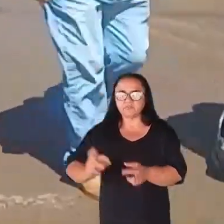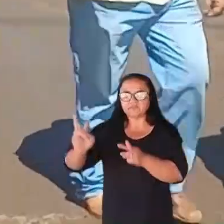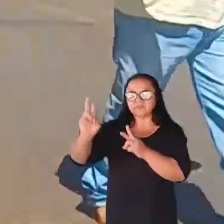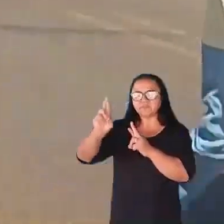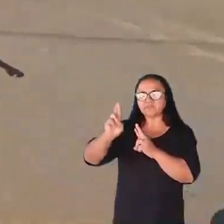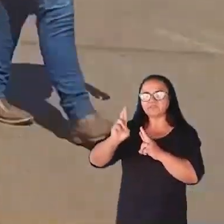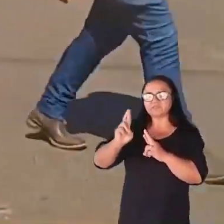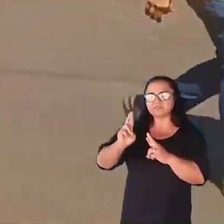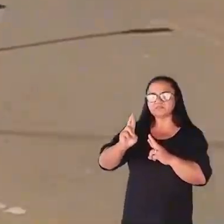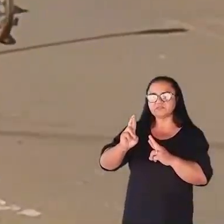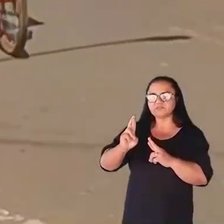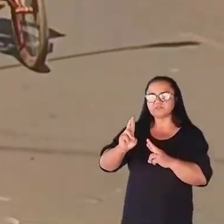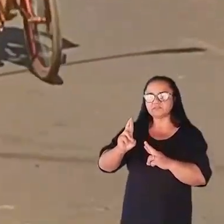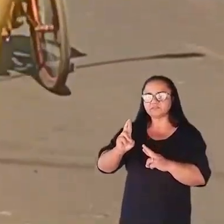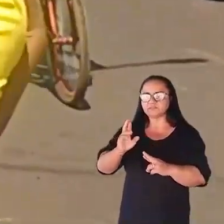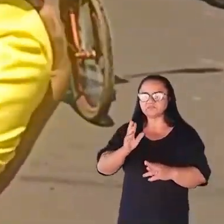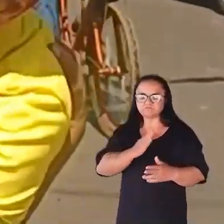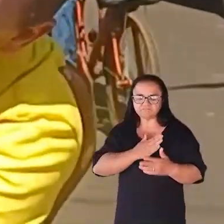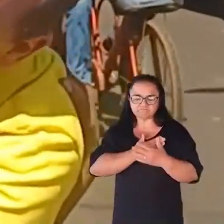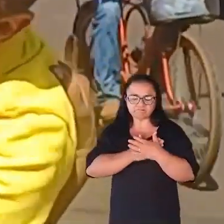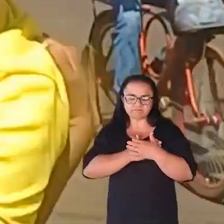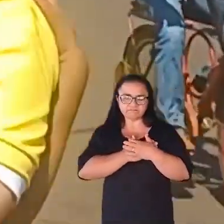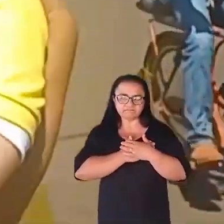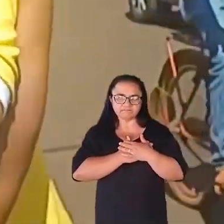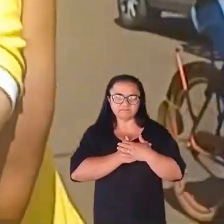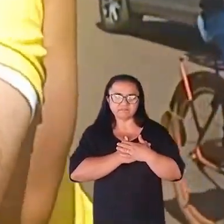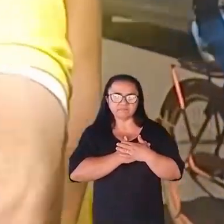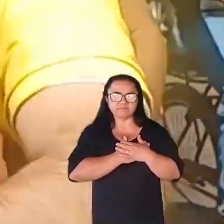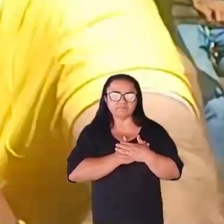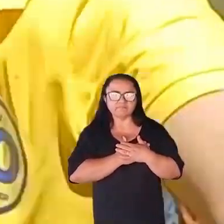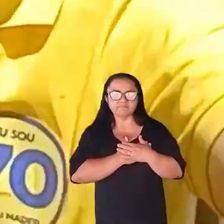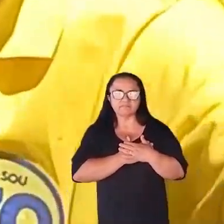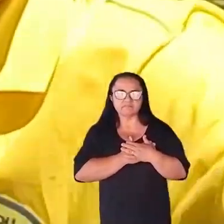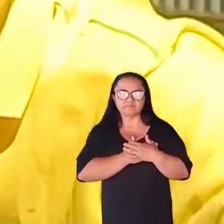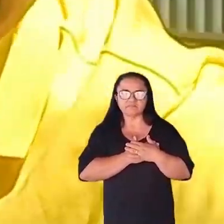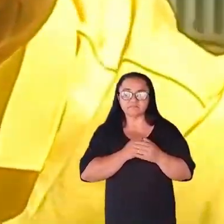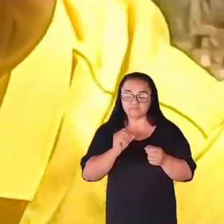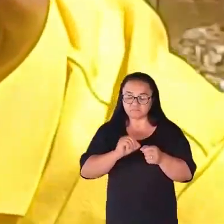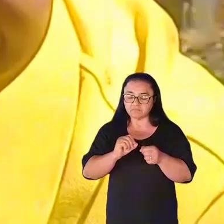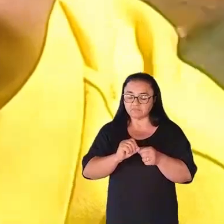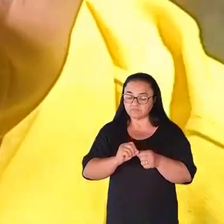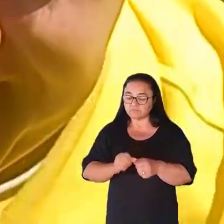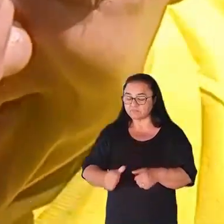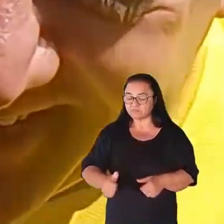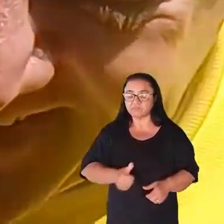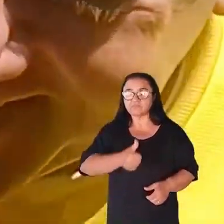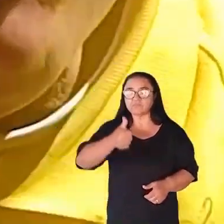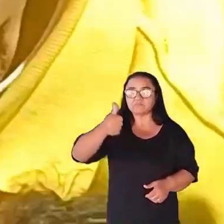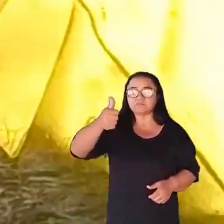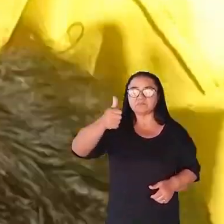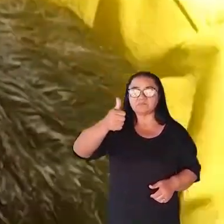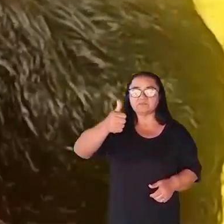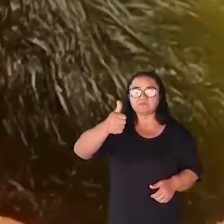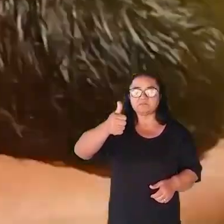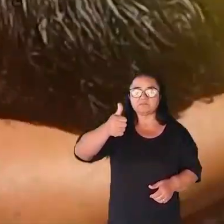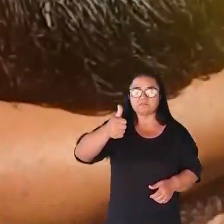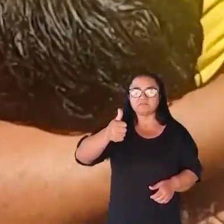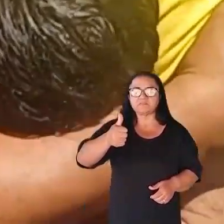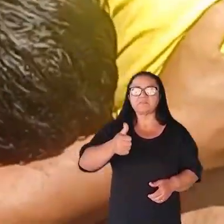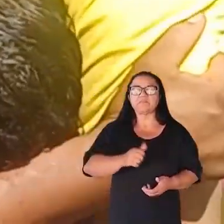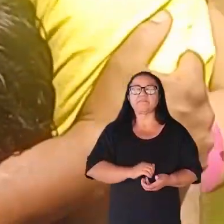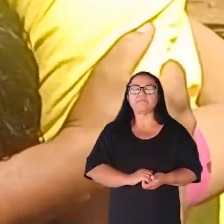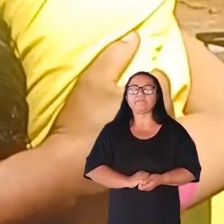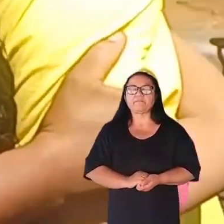A esperança que guardo no peito, e sempre fazer do melhor jeito,